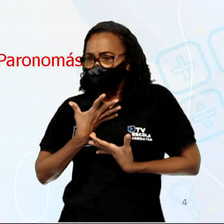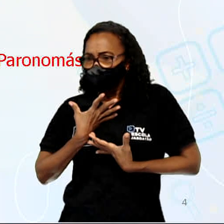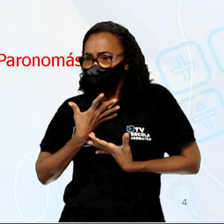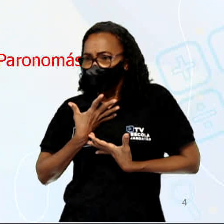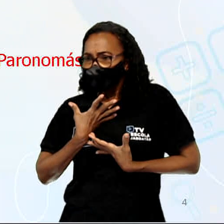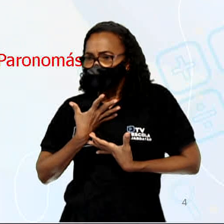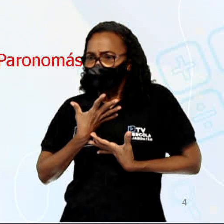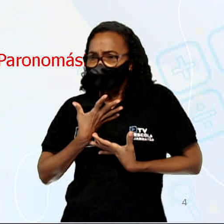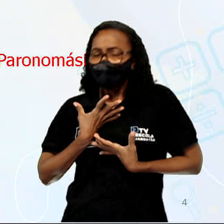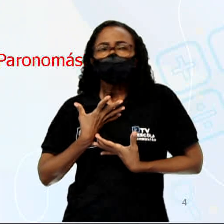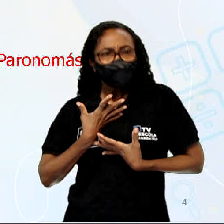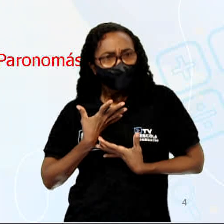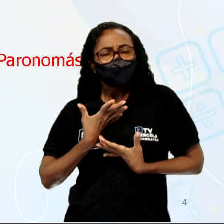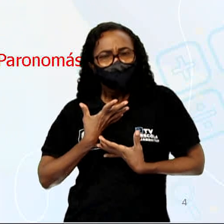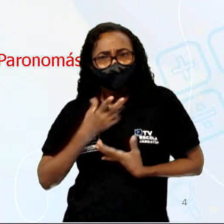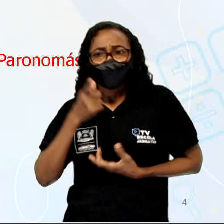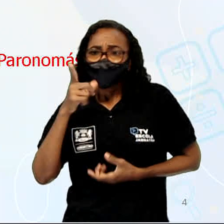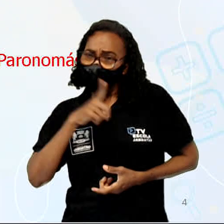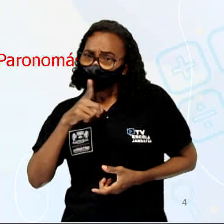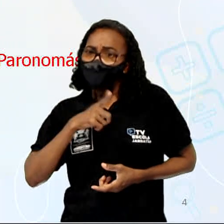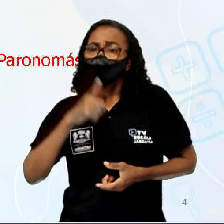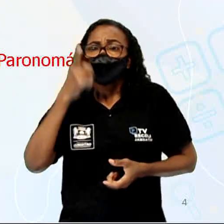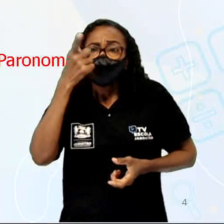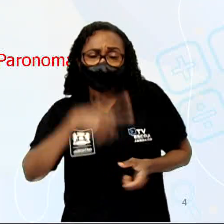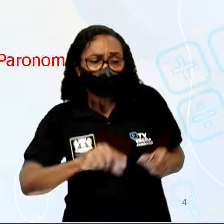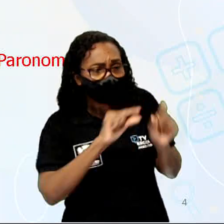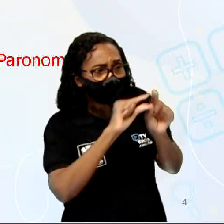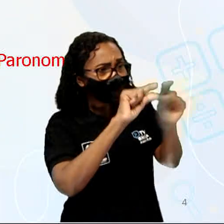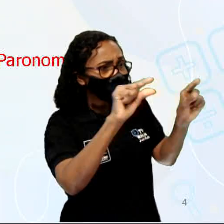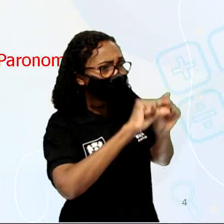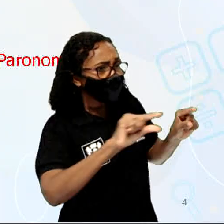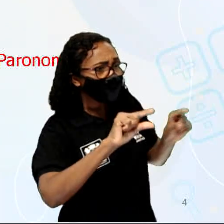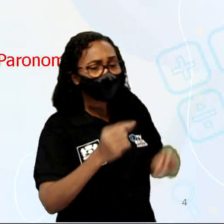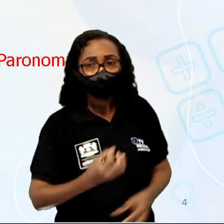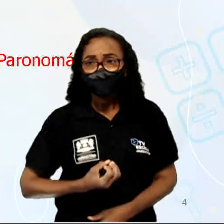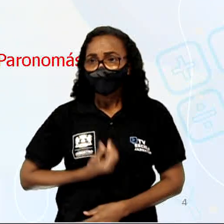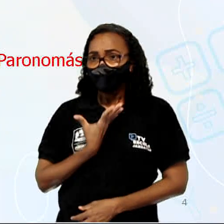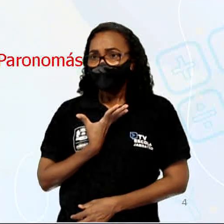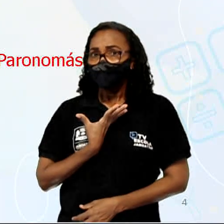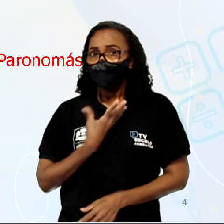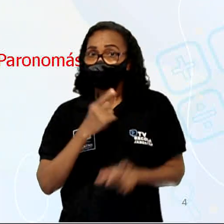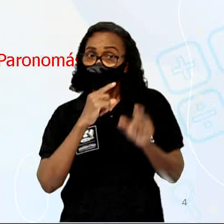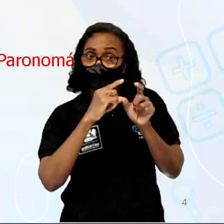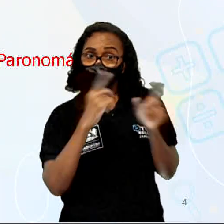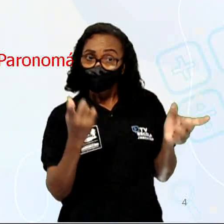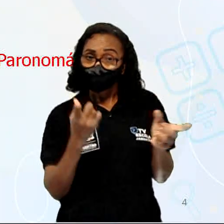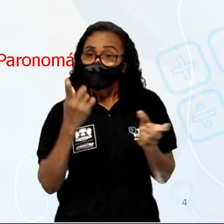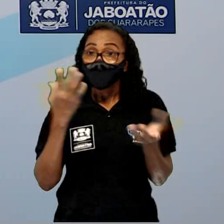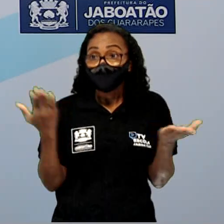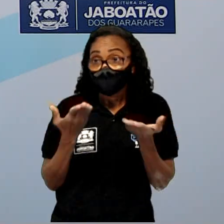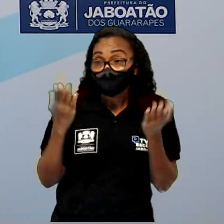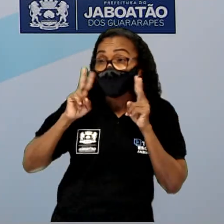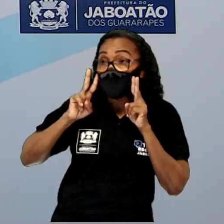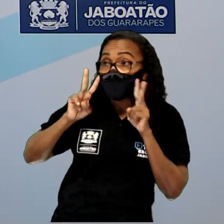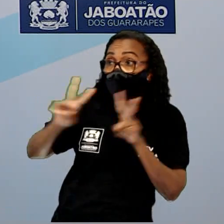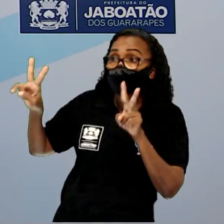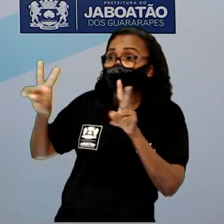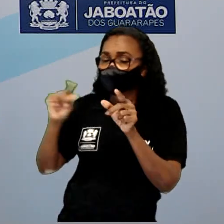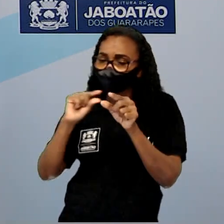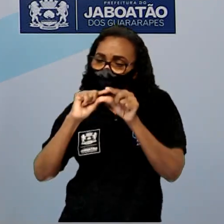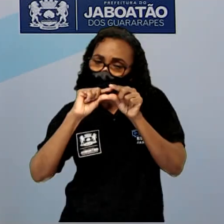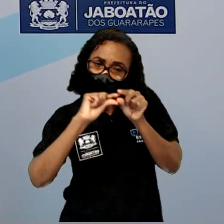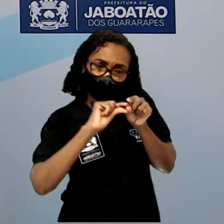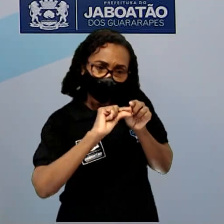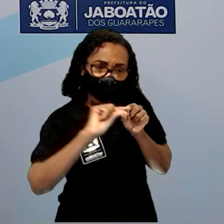vai ser repetido em outros versos do poema. Agora, eu queria que a gente olhasse para essas linhas em